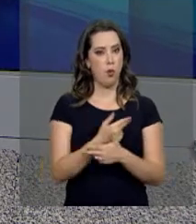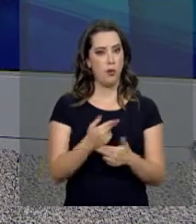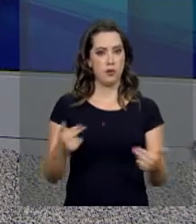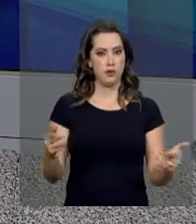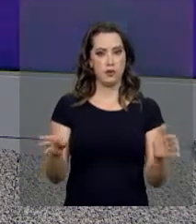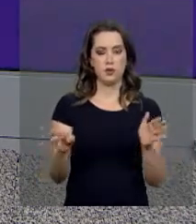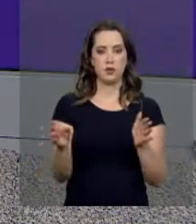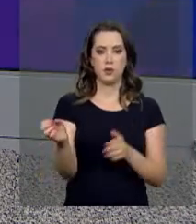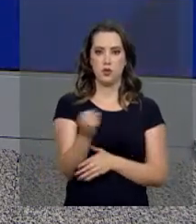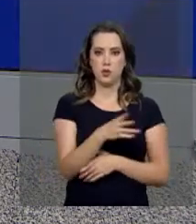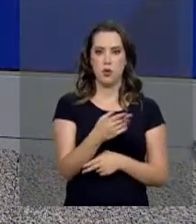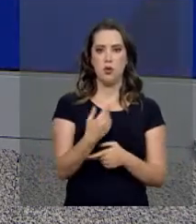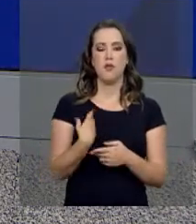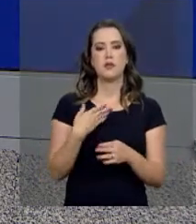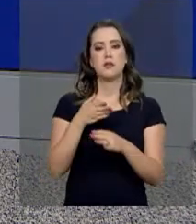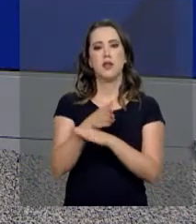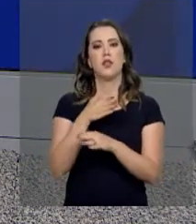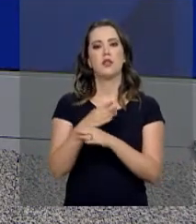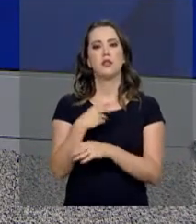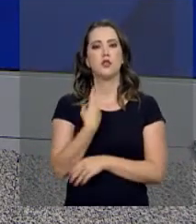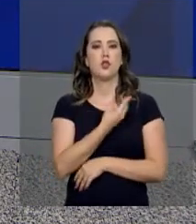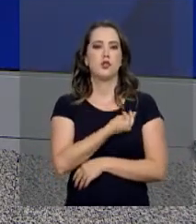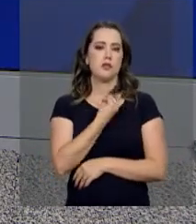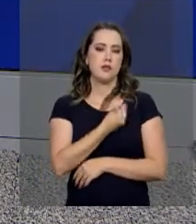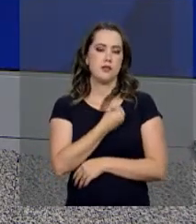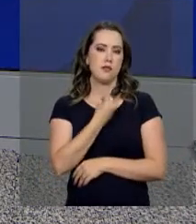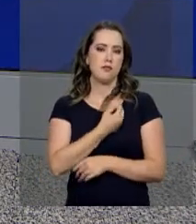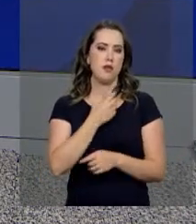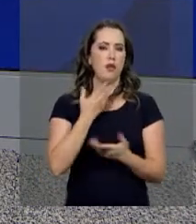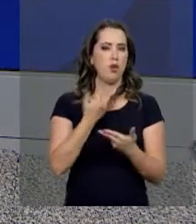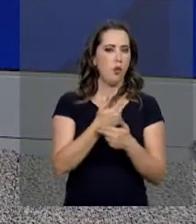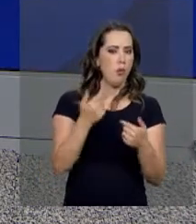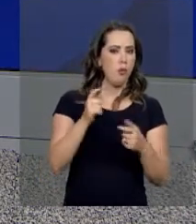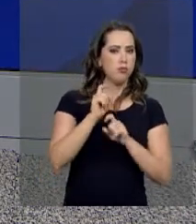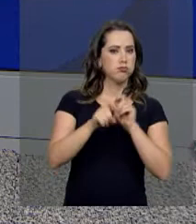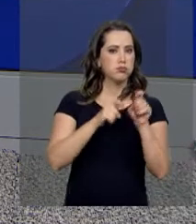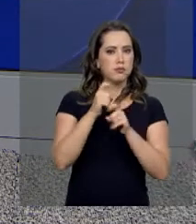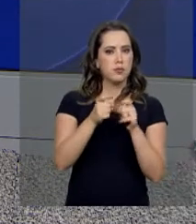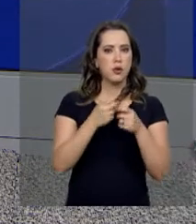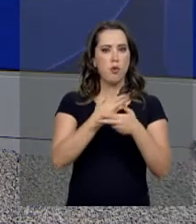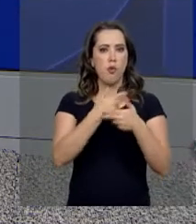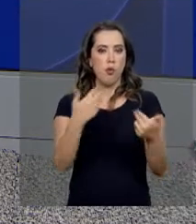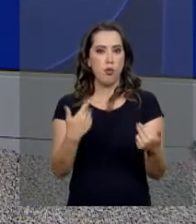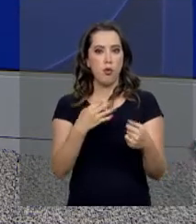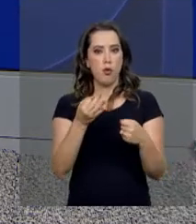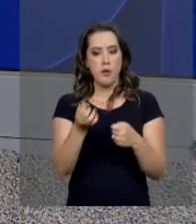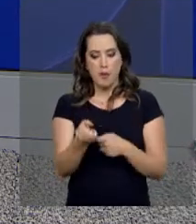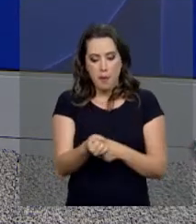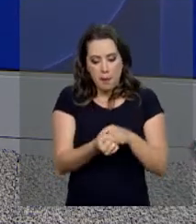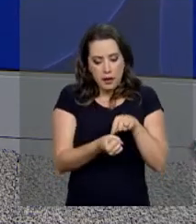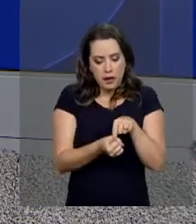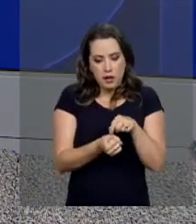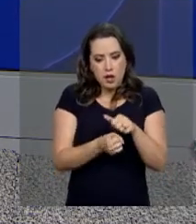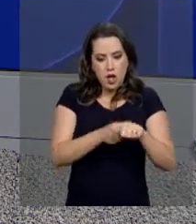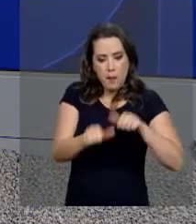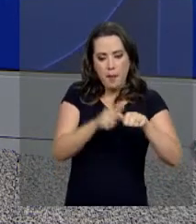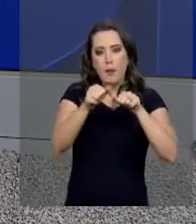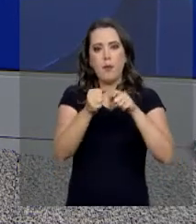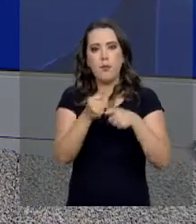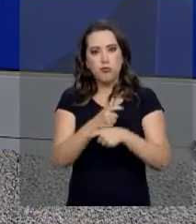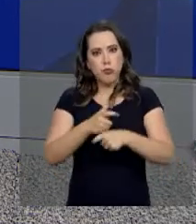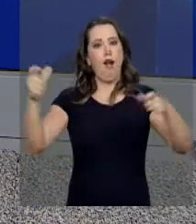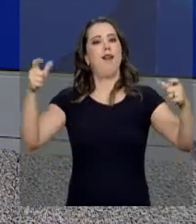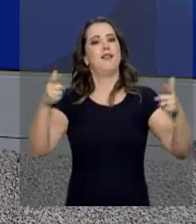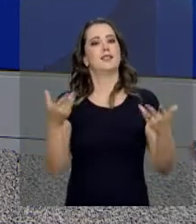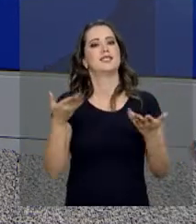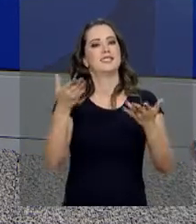nossa vida como componentes eletrônicos, matérias-primas transformadas em escala atômica, que viram medicamentos inovadores. Parte